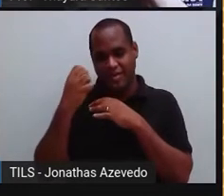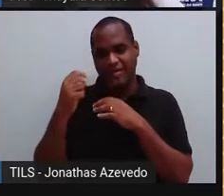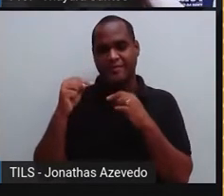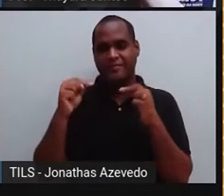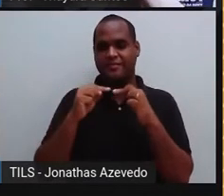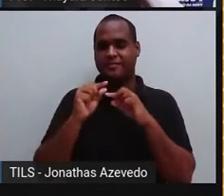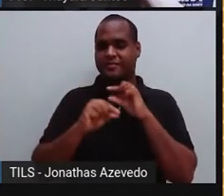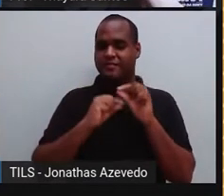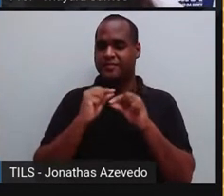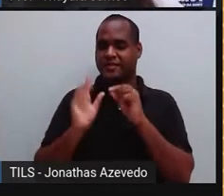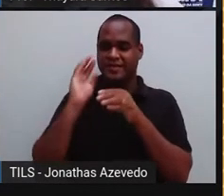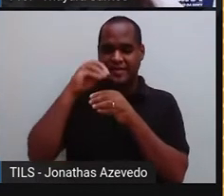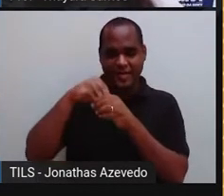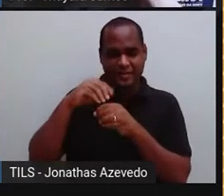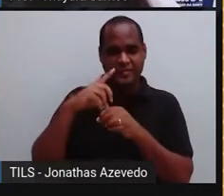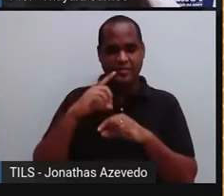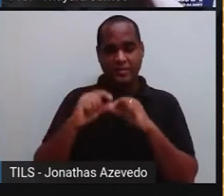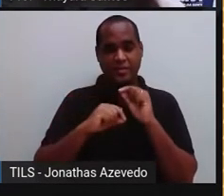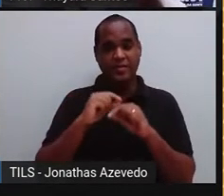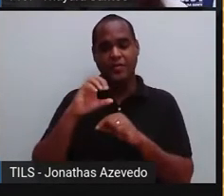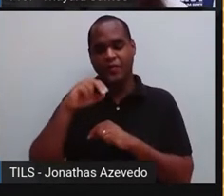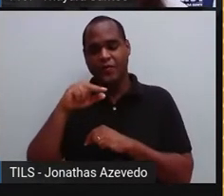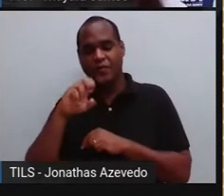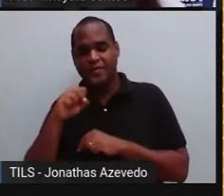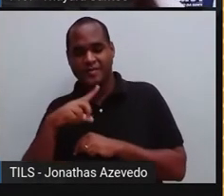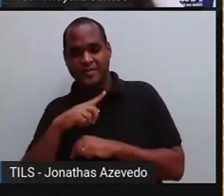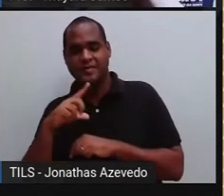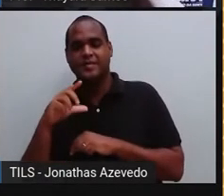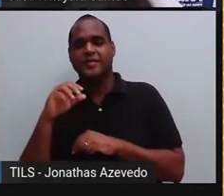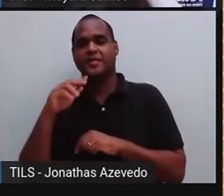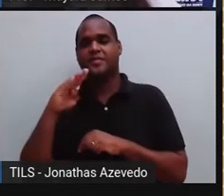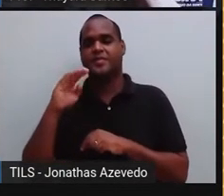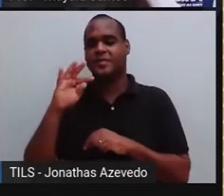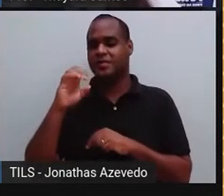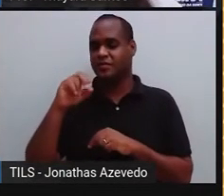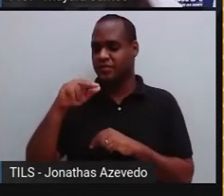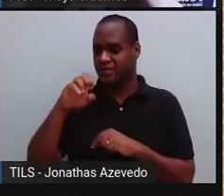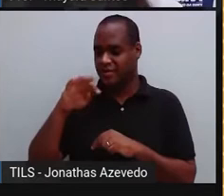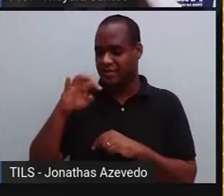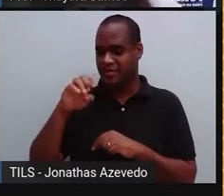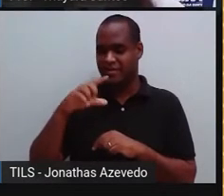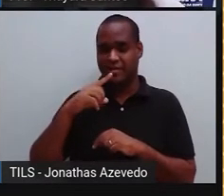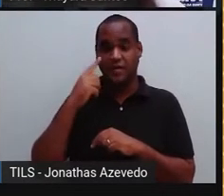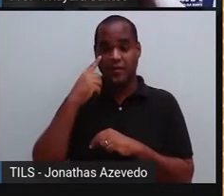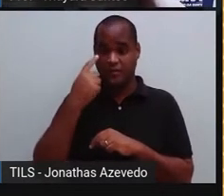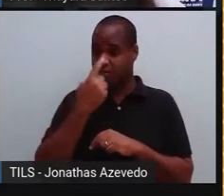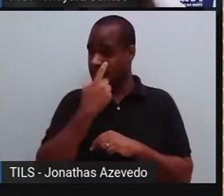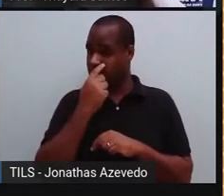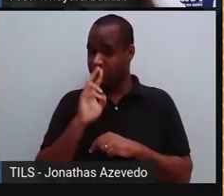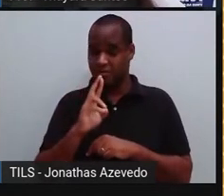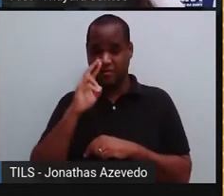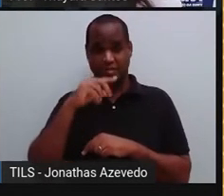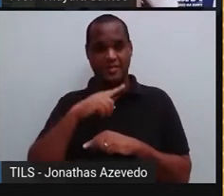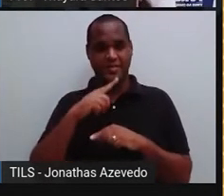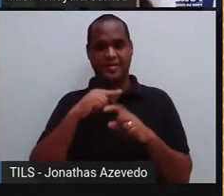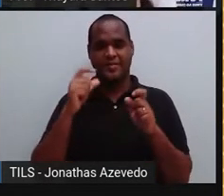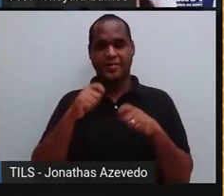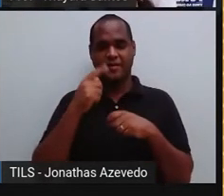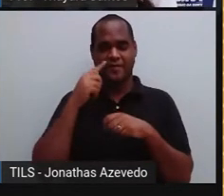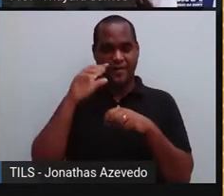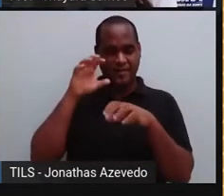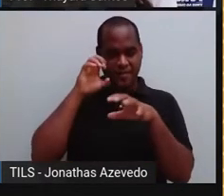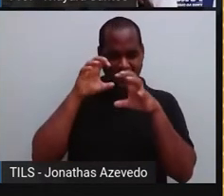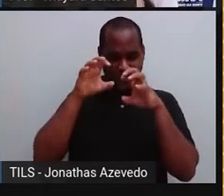Nessa retina, gente tem os cones e tem os bastonetes. Os cones, eles vão ser responsáveis por identificar